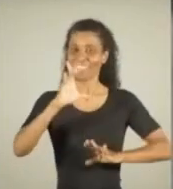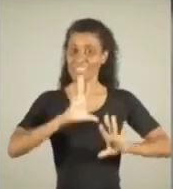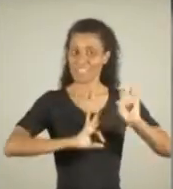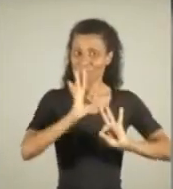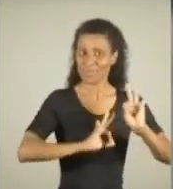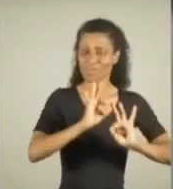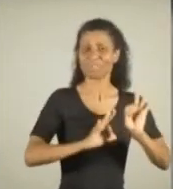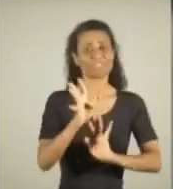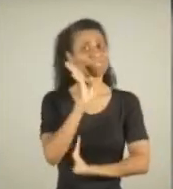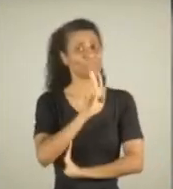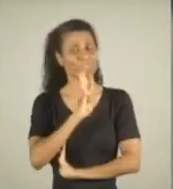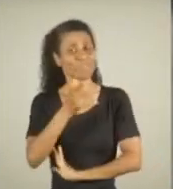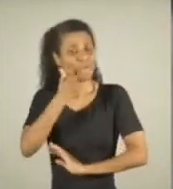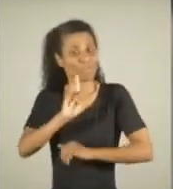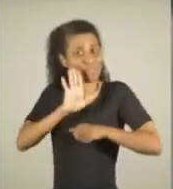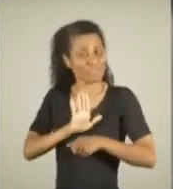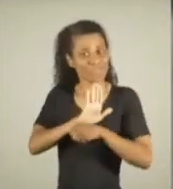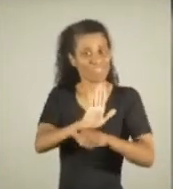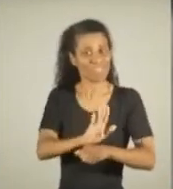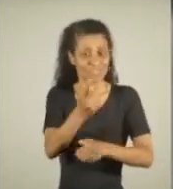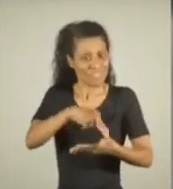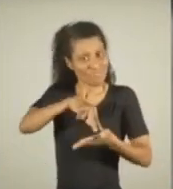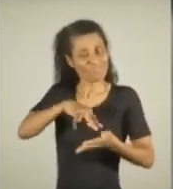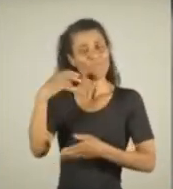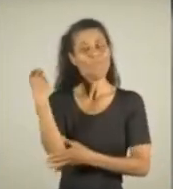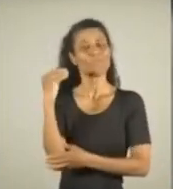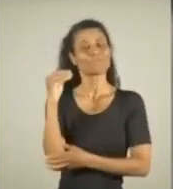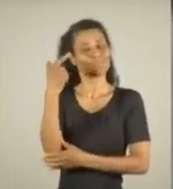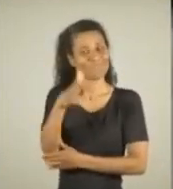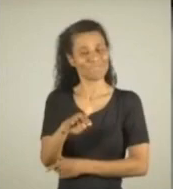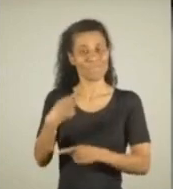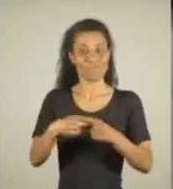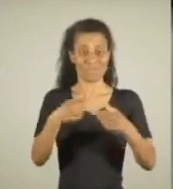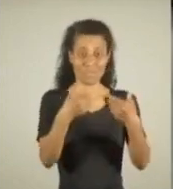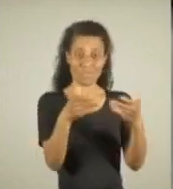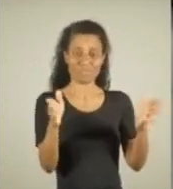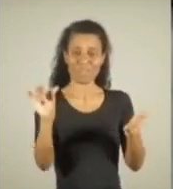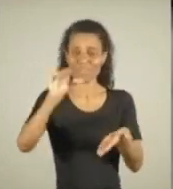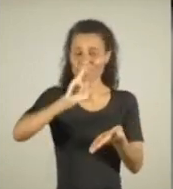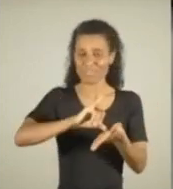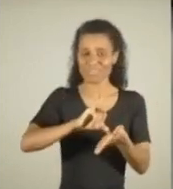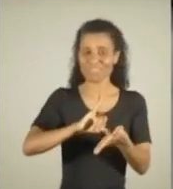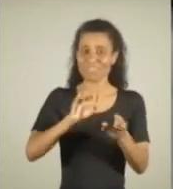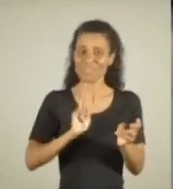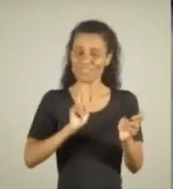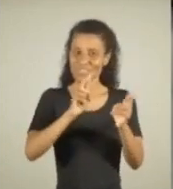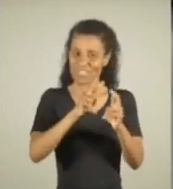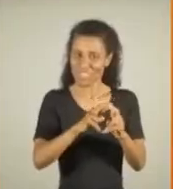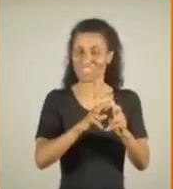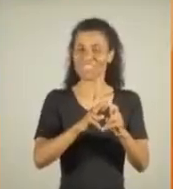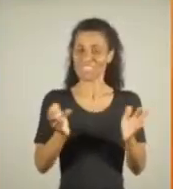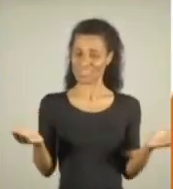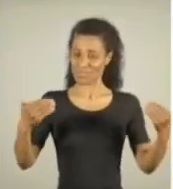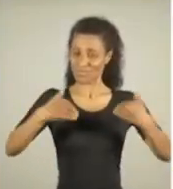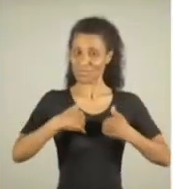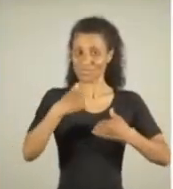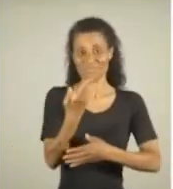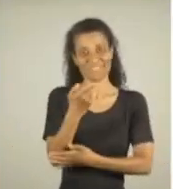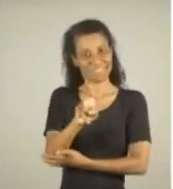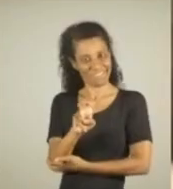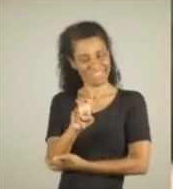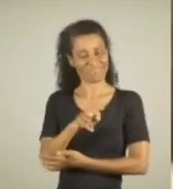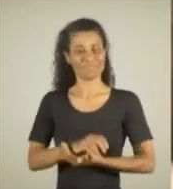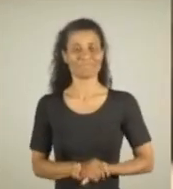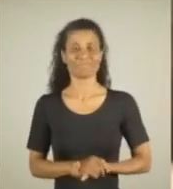Ele está com um projeto de microempreendedorismo muito bacana que vai ajudar a erguer Porto Alegre novamente. Que ele vai abrir o centro de referência do Altinho. É 15!